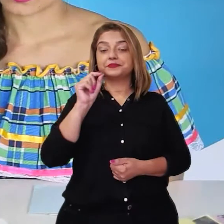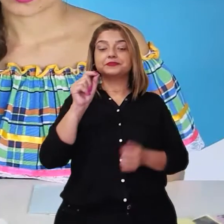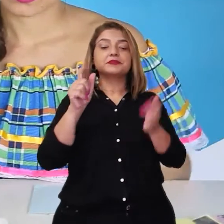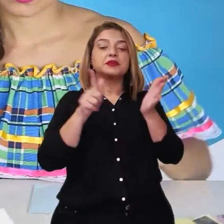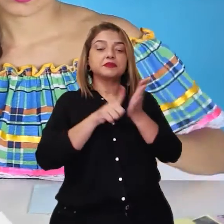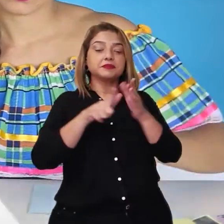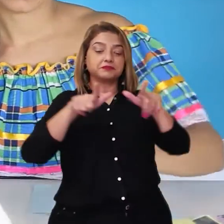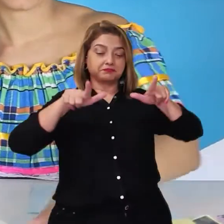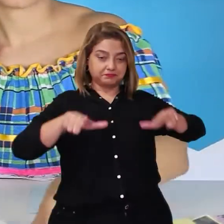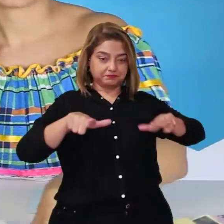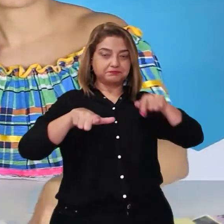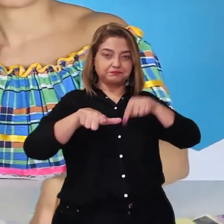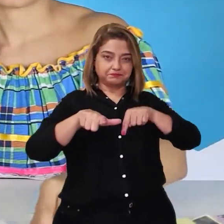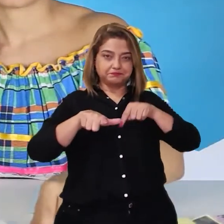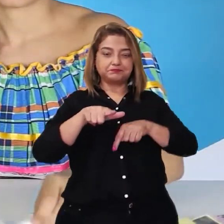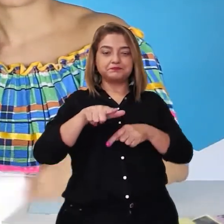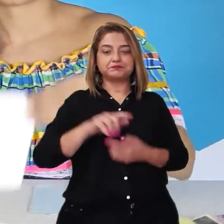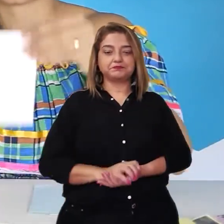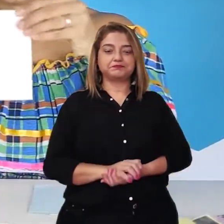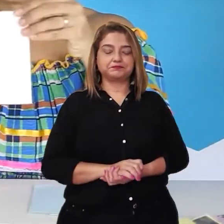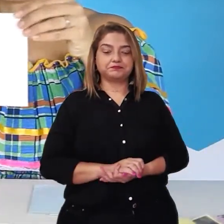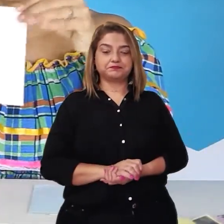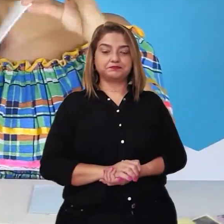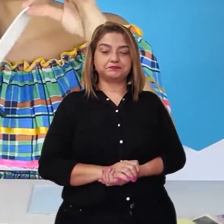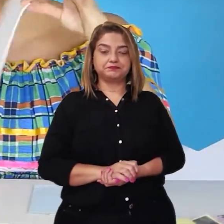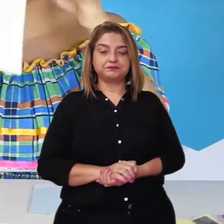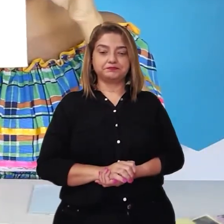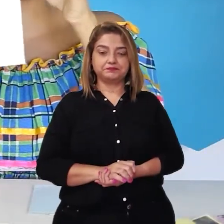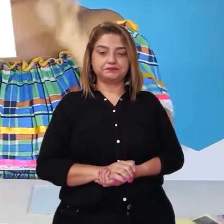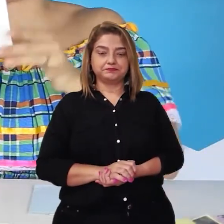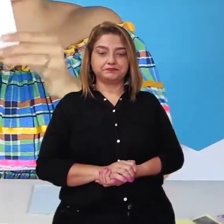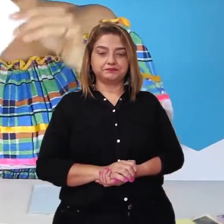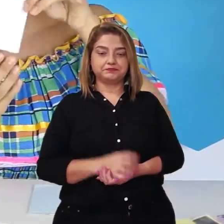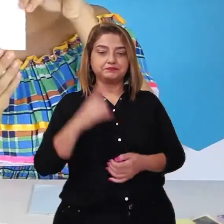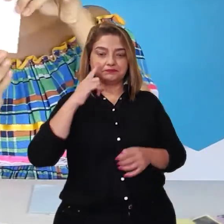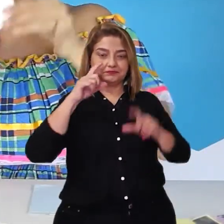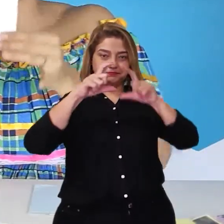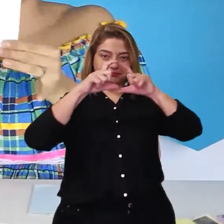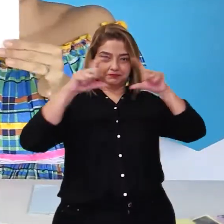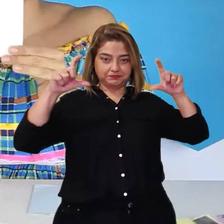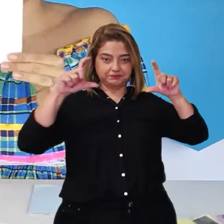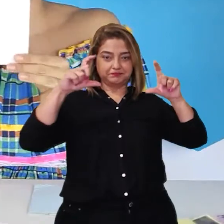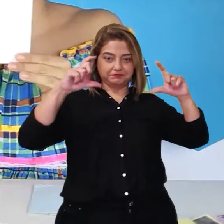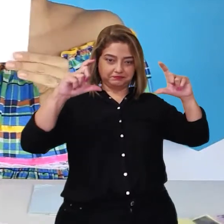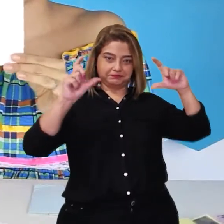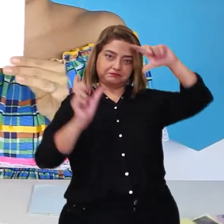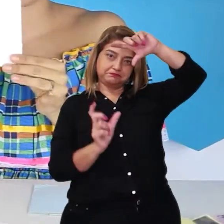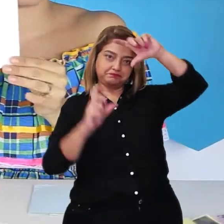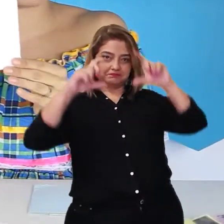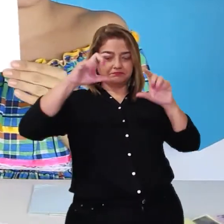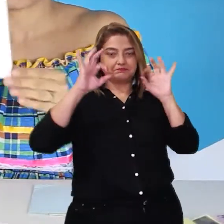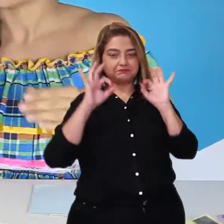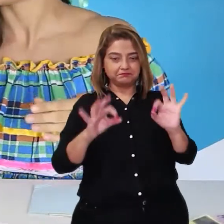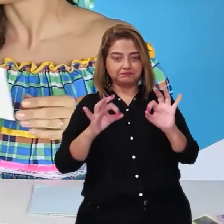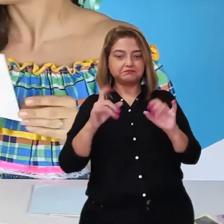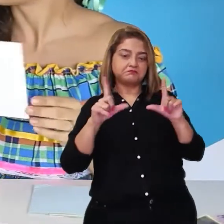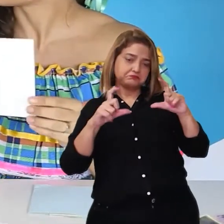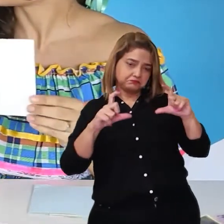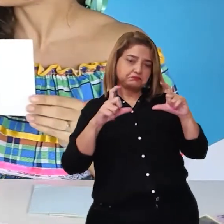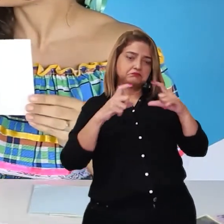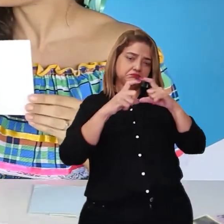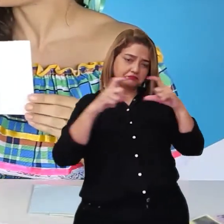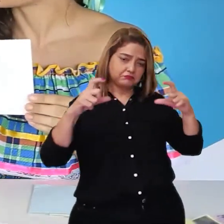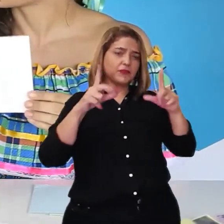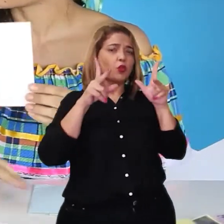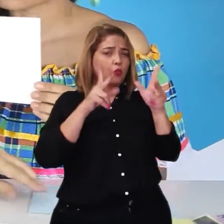pedaço do emborrachado. Ok. Ó, a gente pegou um retângulo, tá vendo? Mais ou menos assim, desse tamanhinho. Do tamanho